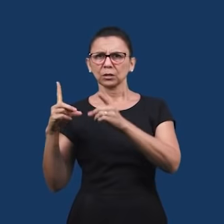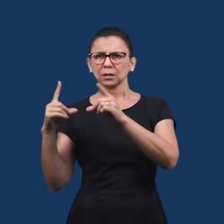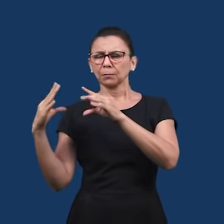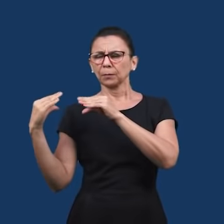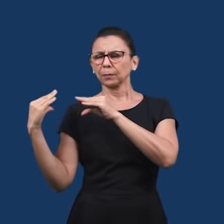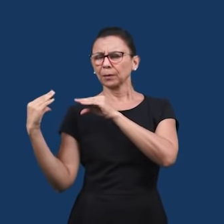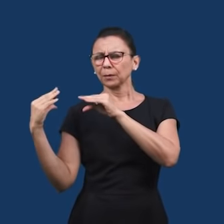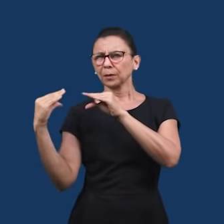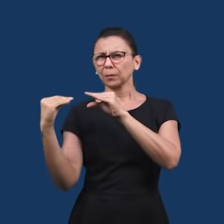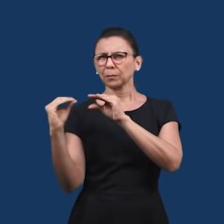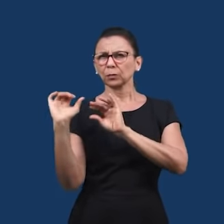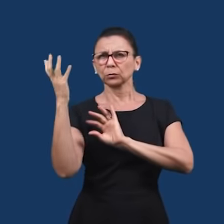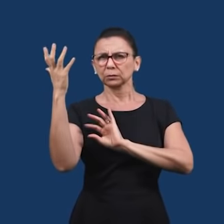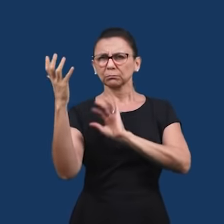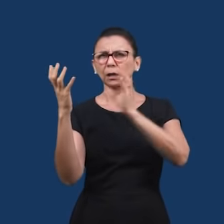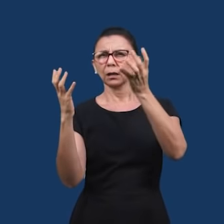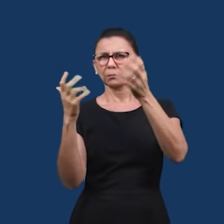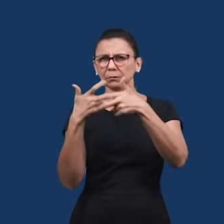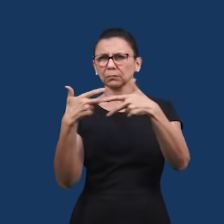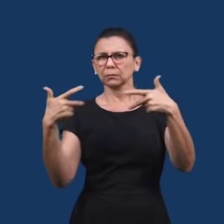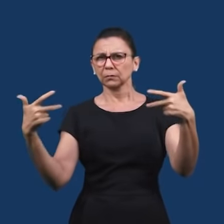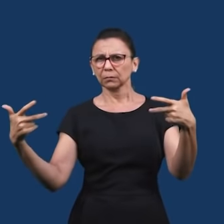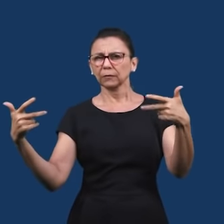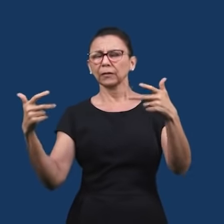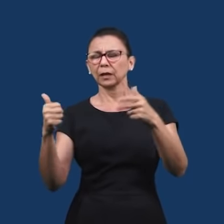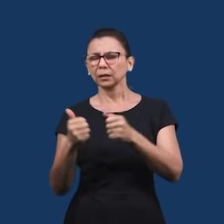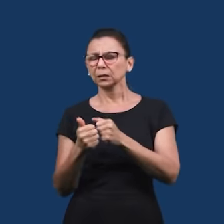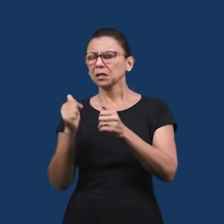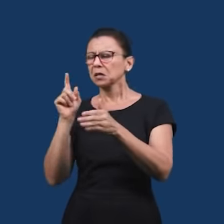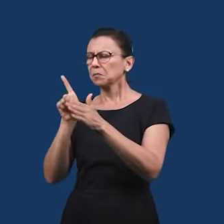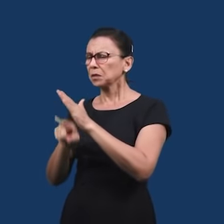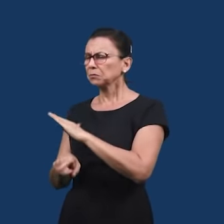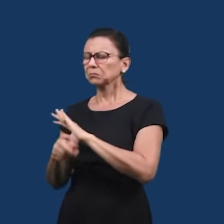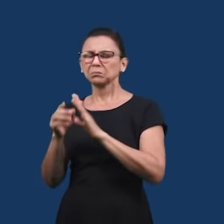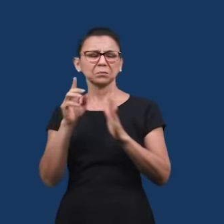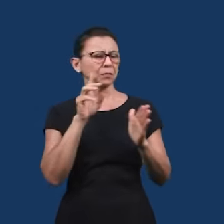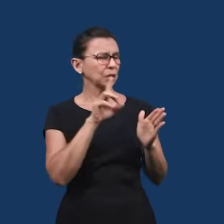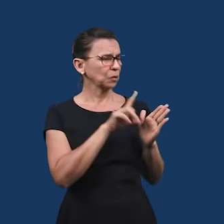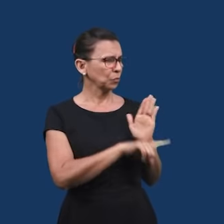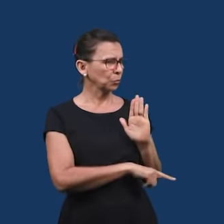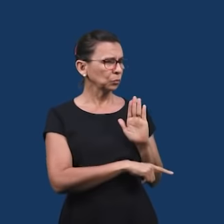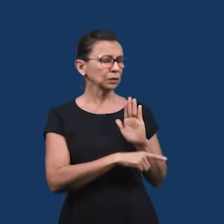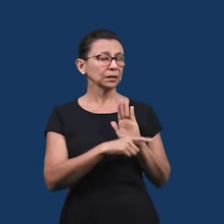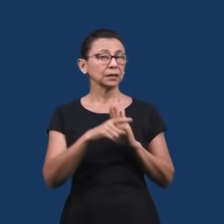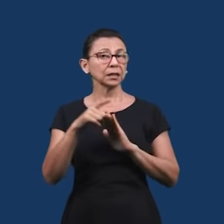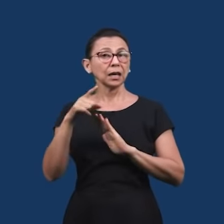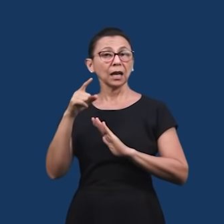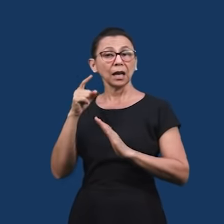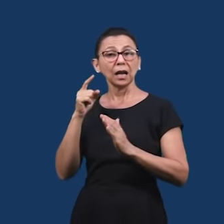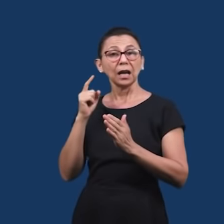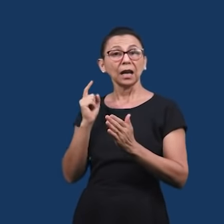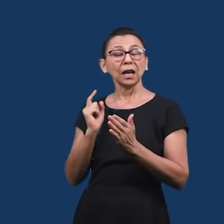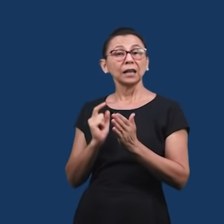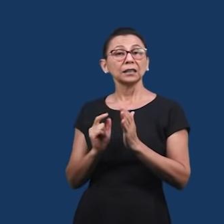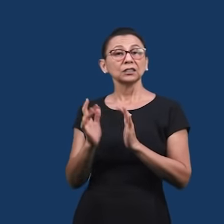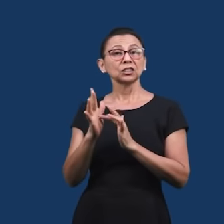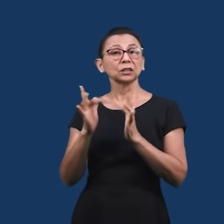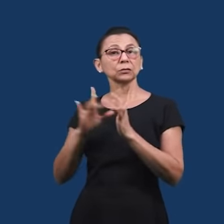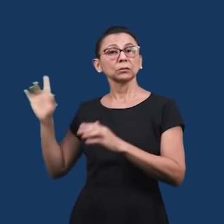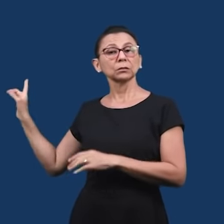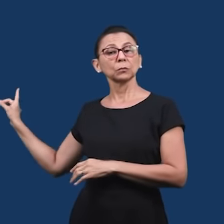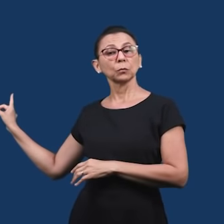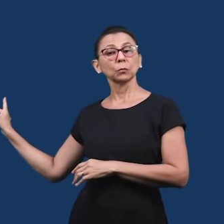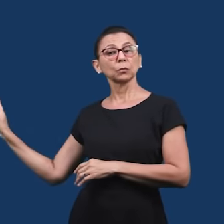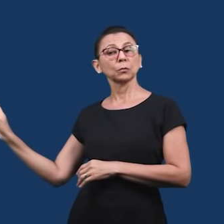de tudo aquilo que havia sucedido. E aconteceu que, indo eles falando entre si e fazendo perguntas um ao outro, o